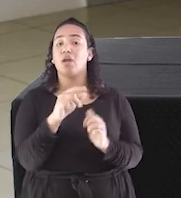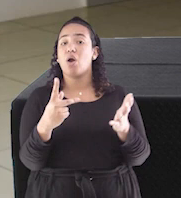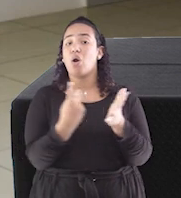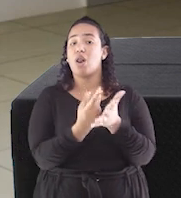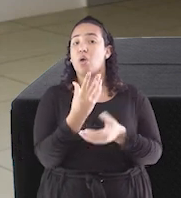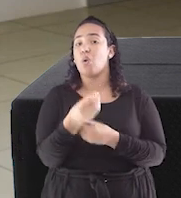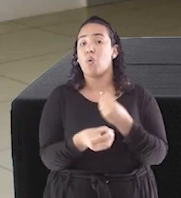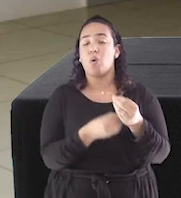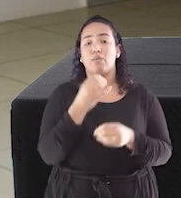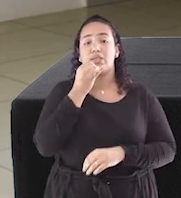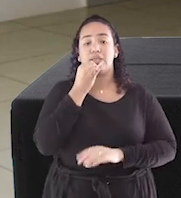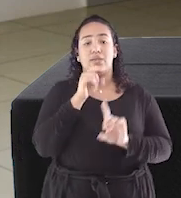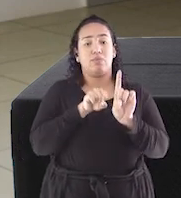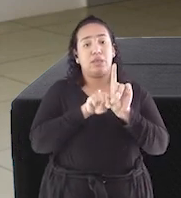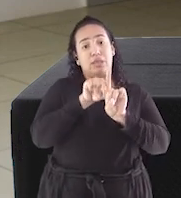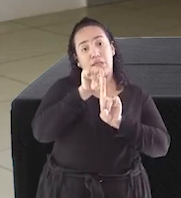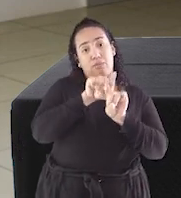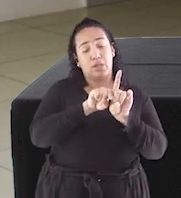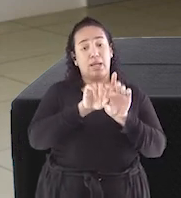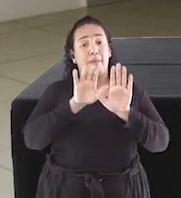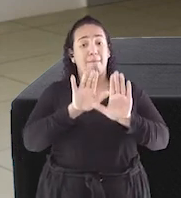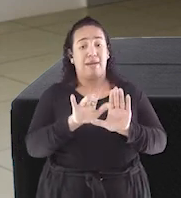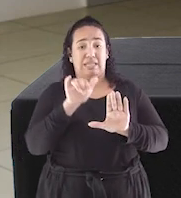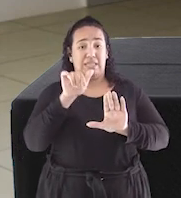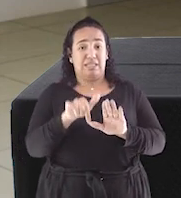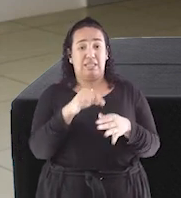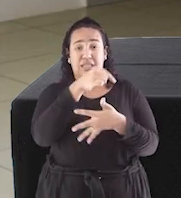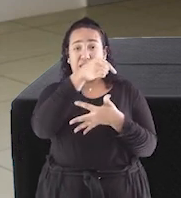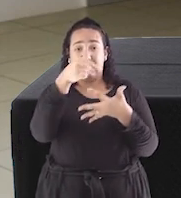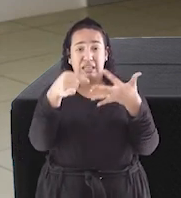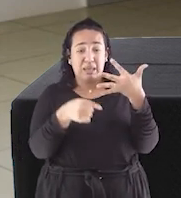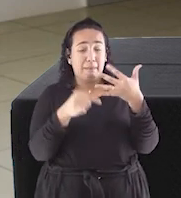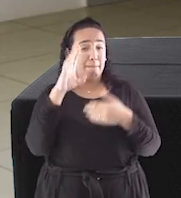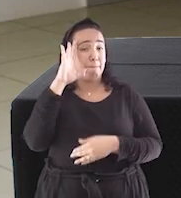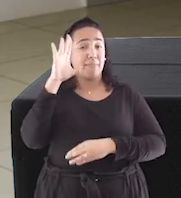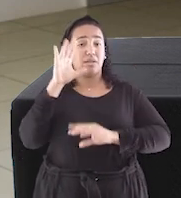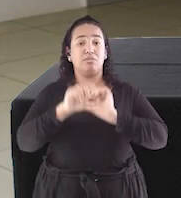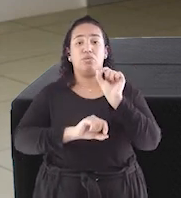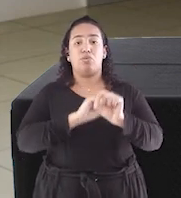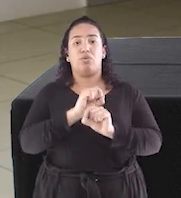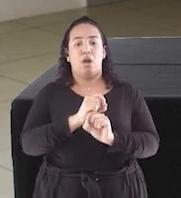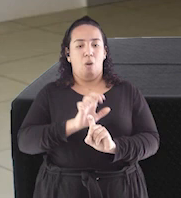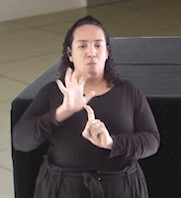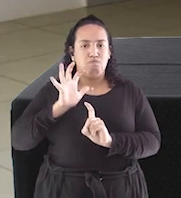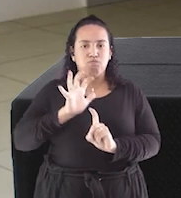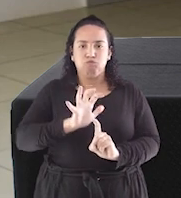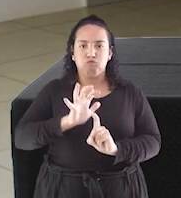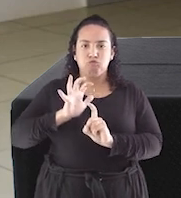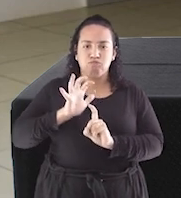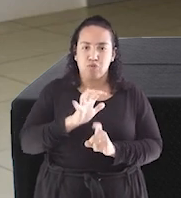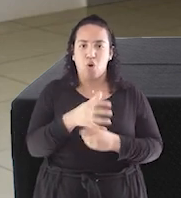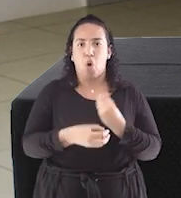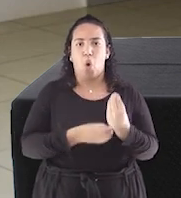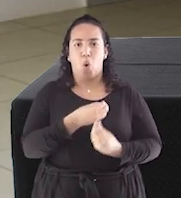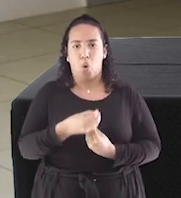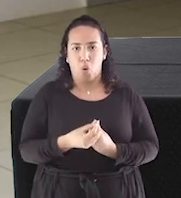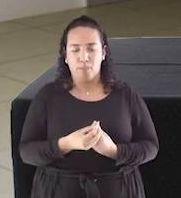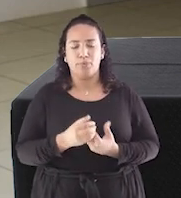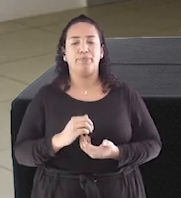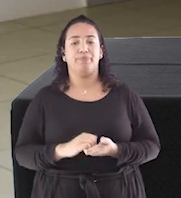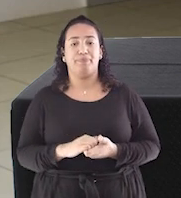está ligada à temperatura, mas nesse caso o elemento principal é a mudança de pressão feita sobre o material.